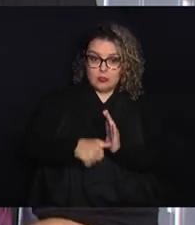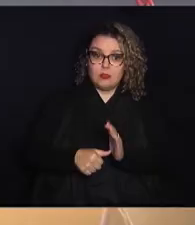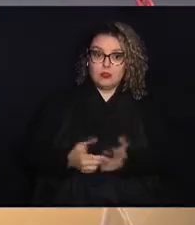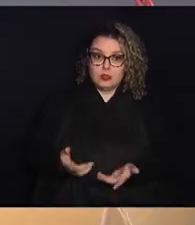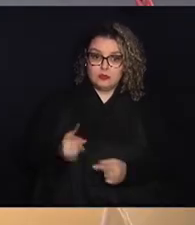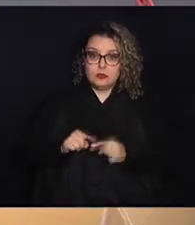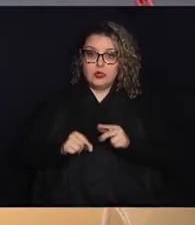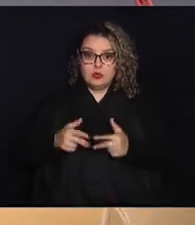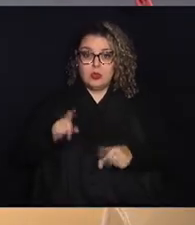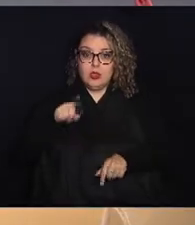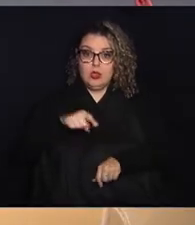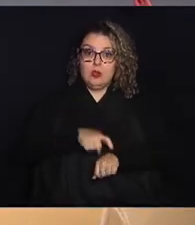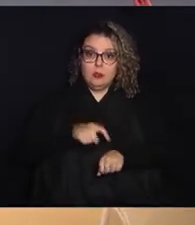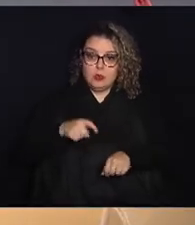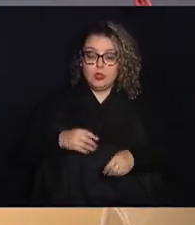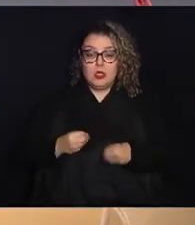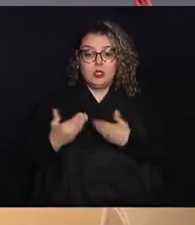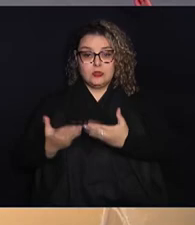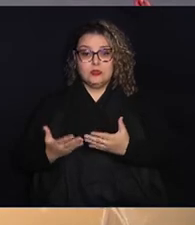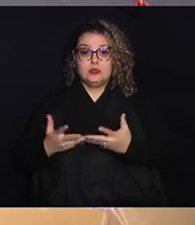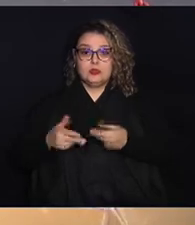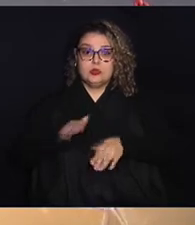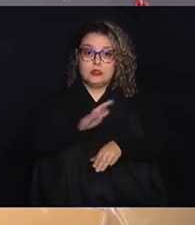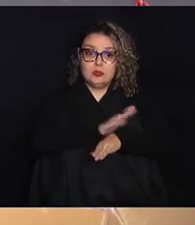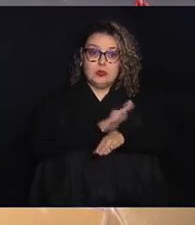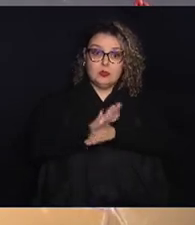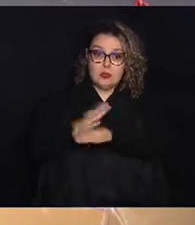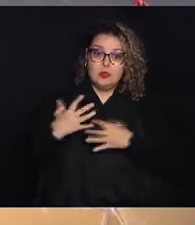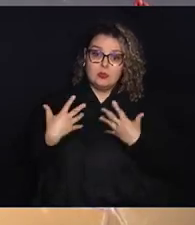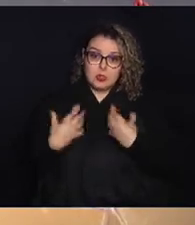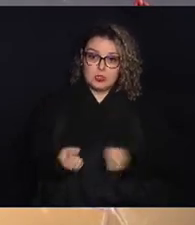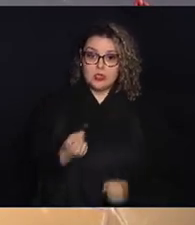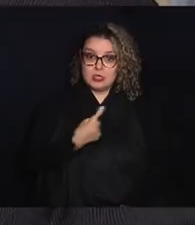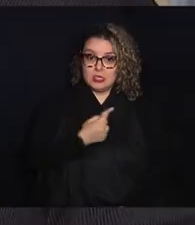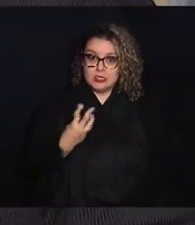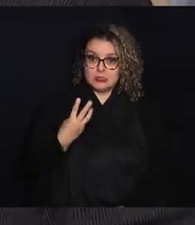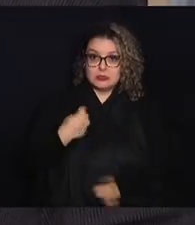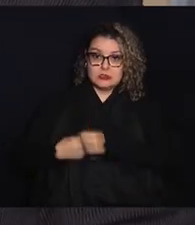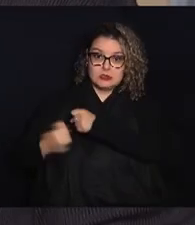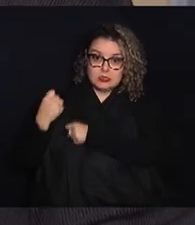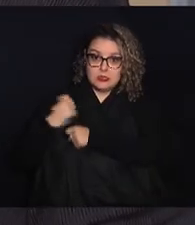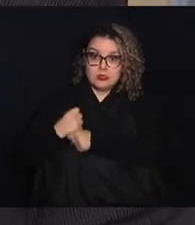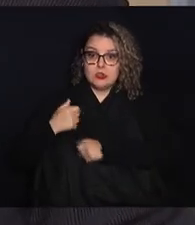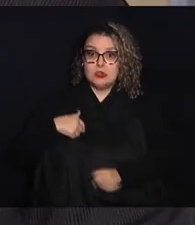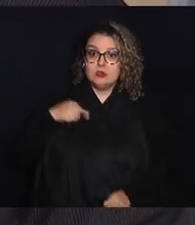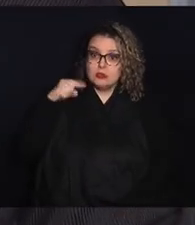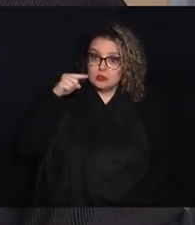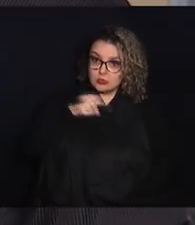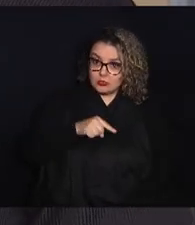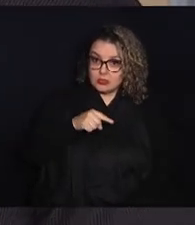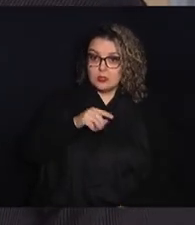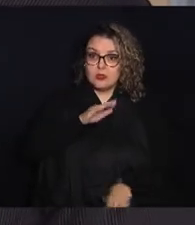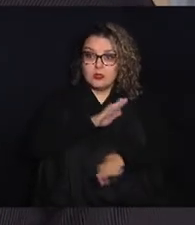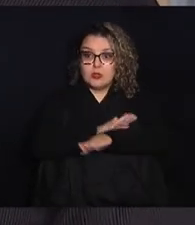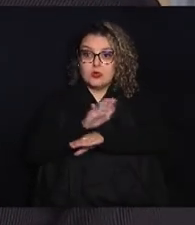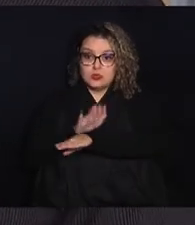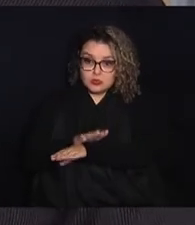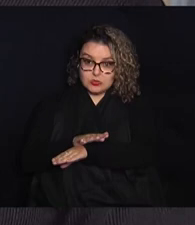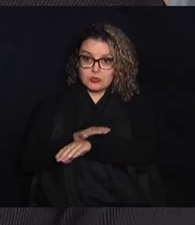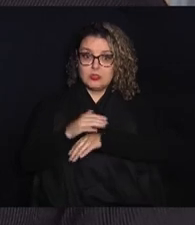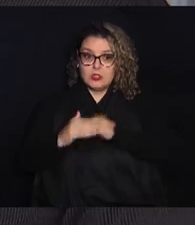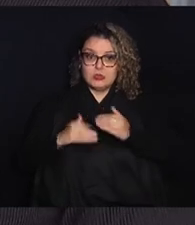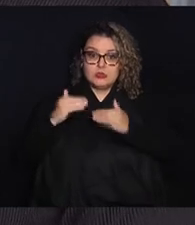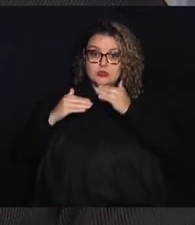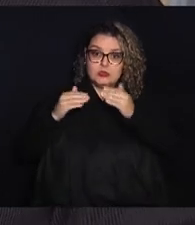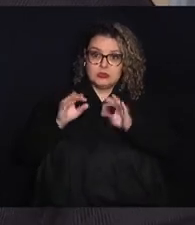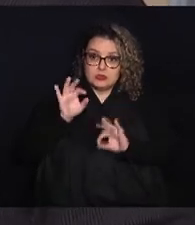é o momento de retribuir toda a assistência que recebeu há 13 anos. Eu vou lá para poder ajudá-los a desenvolver